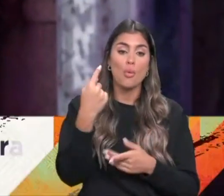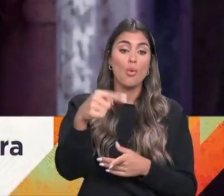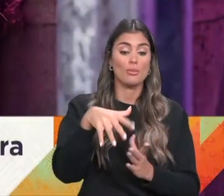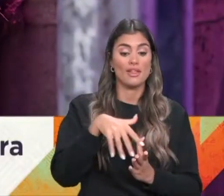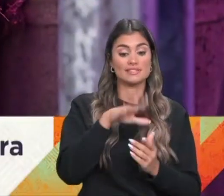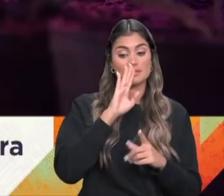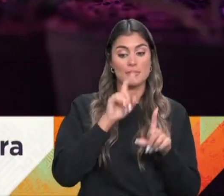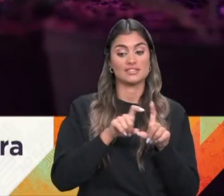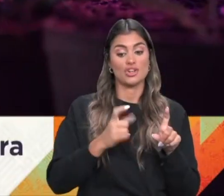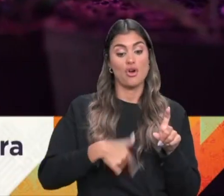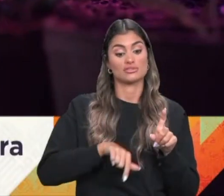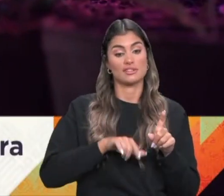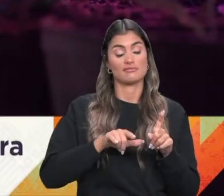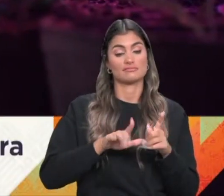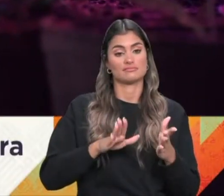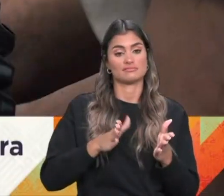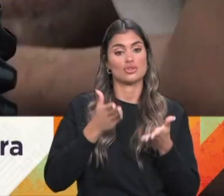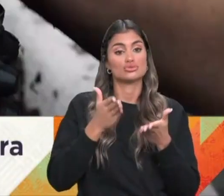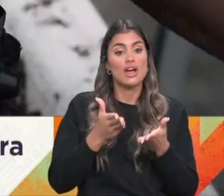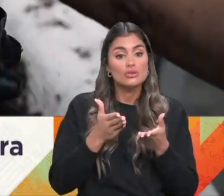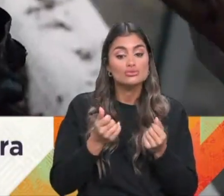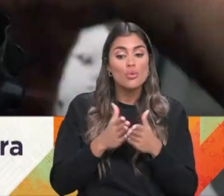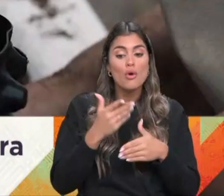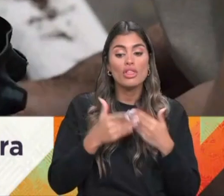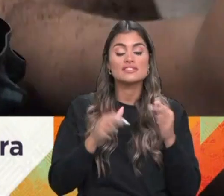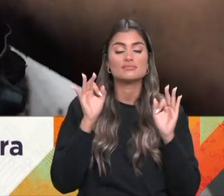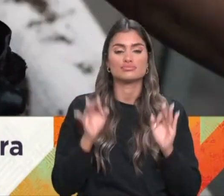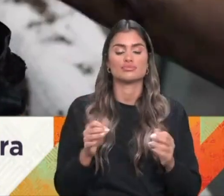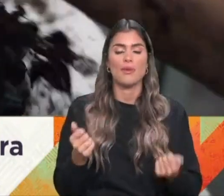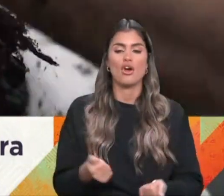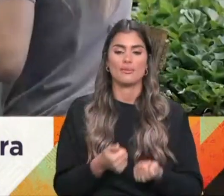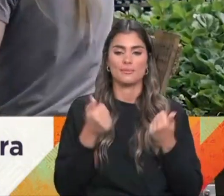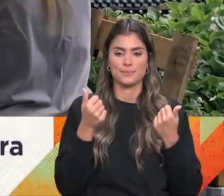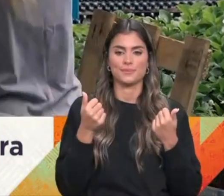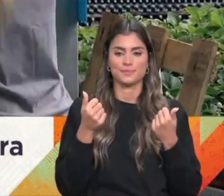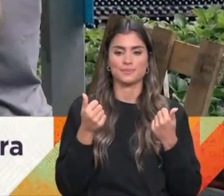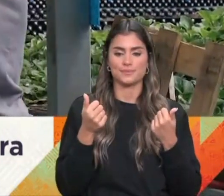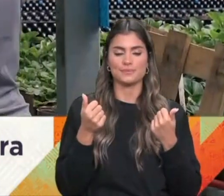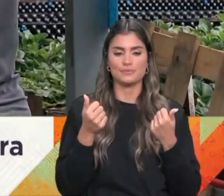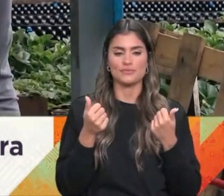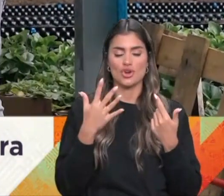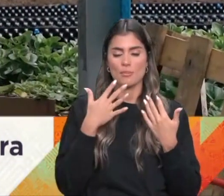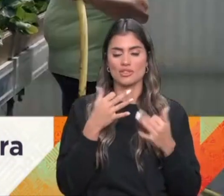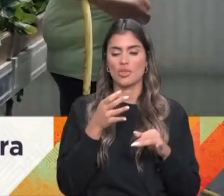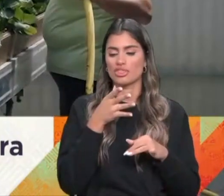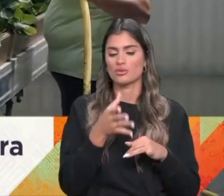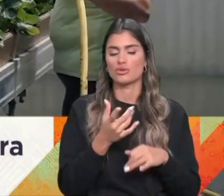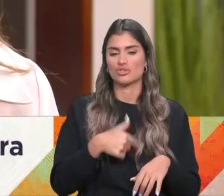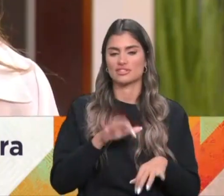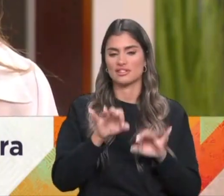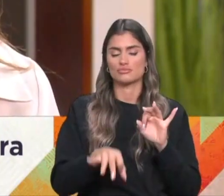empresa, de alguma forma, contribuir para que tudo isto aconteça, melhor ainda. Exato. Eu costumo dizer que nós tratamos a